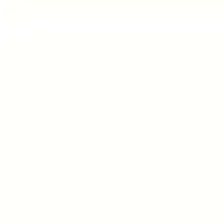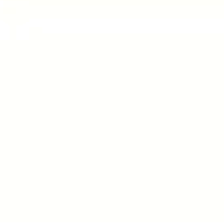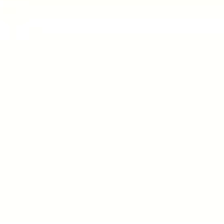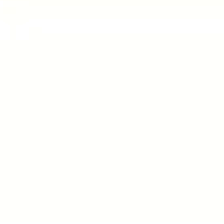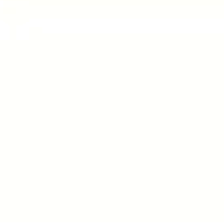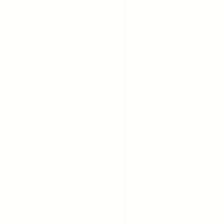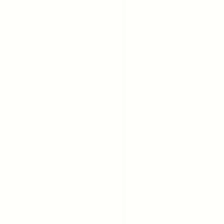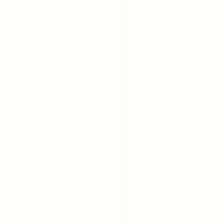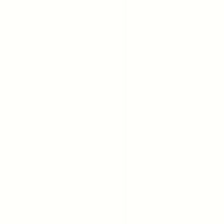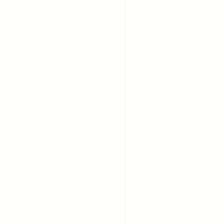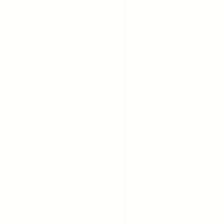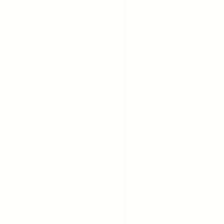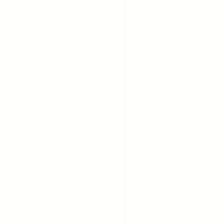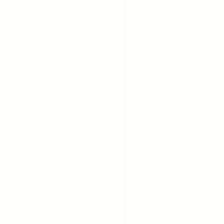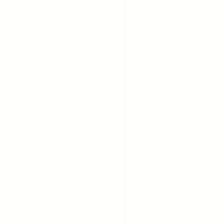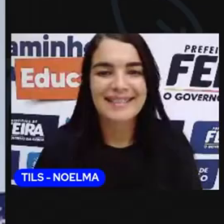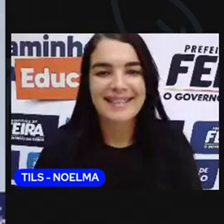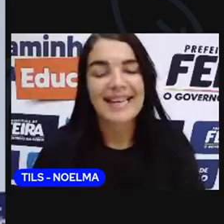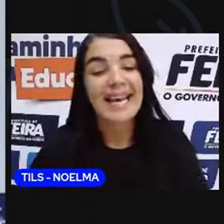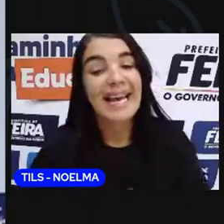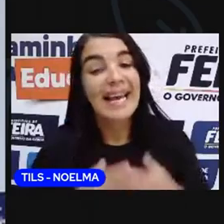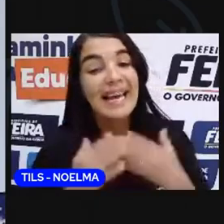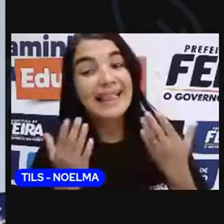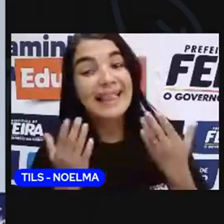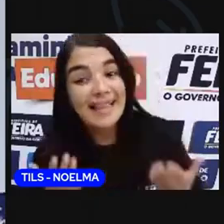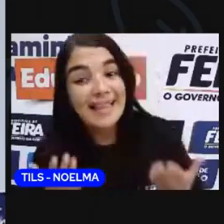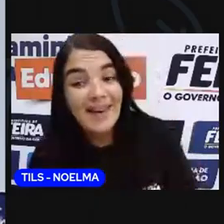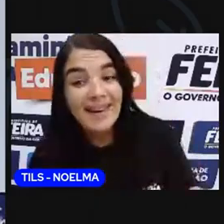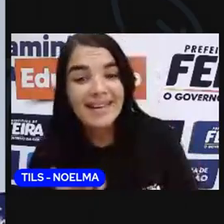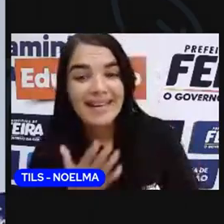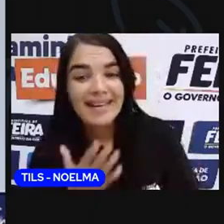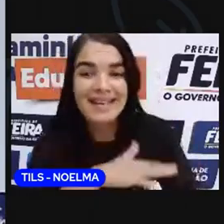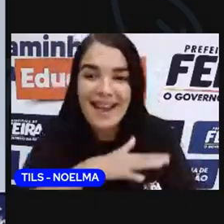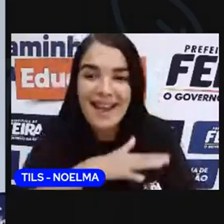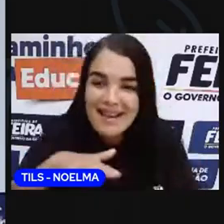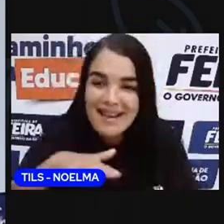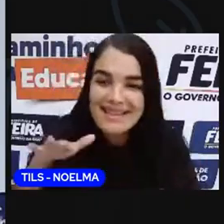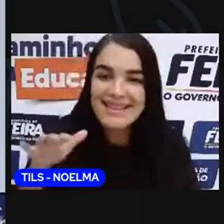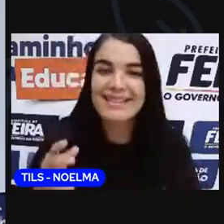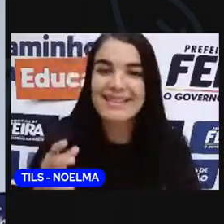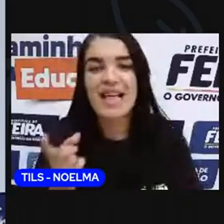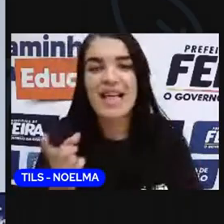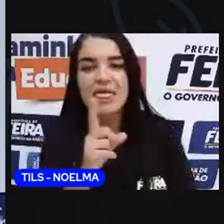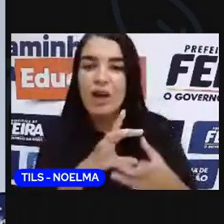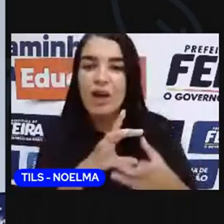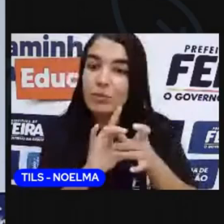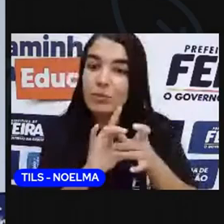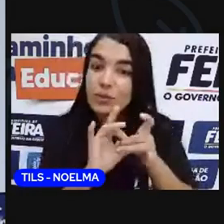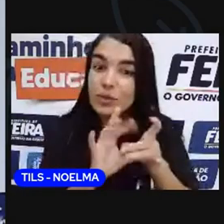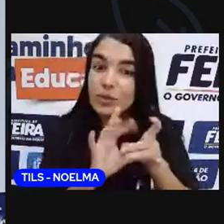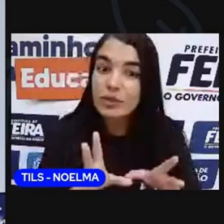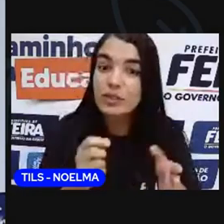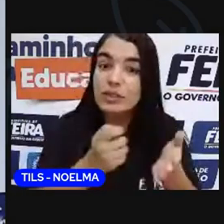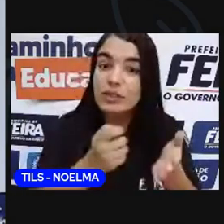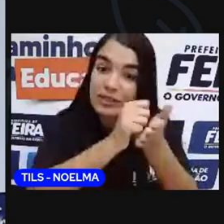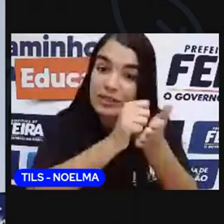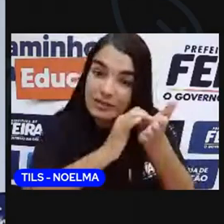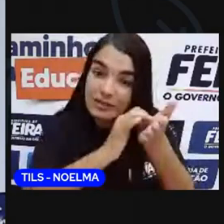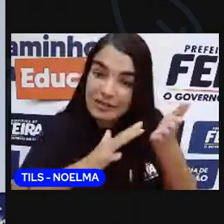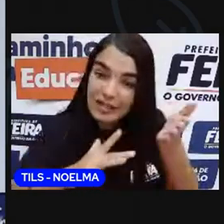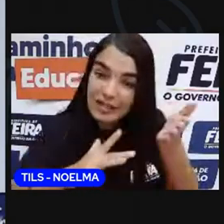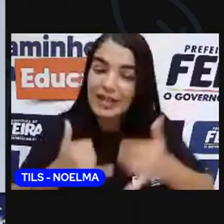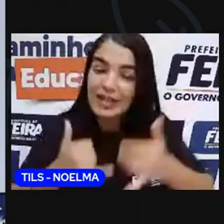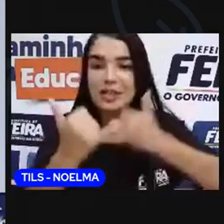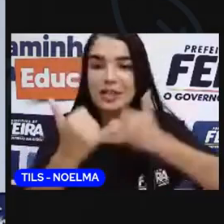O nosso jogo termina aqui. Então, crianças, não deixem de fazer essa brincadeira.